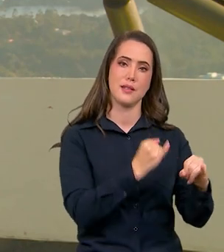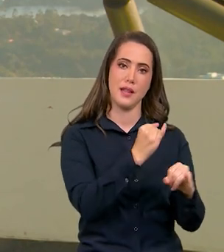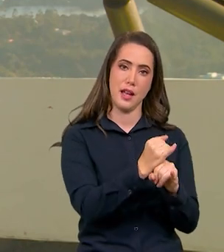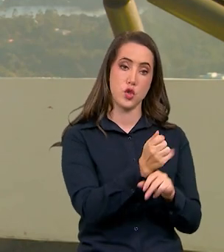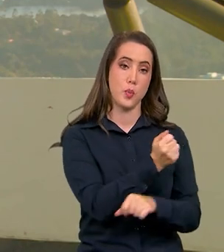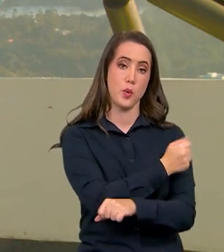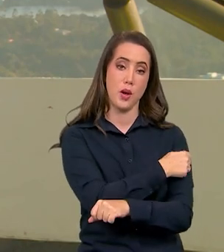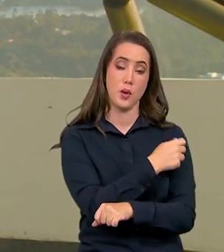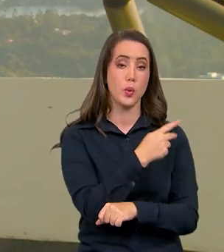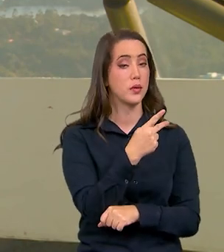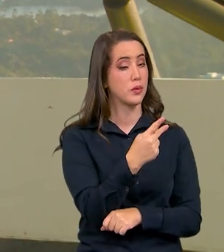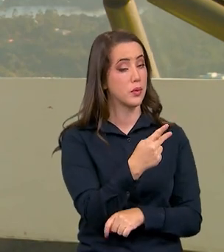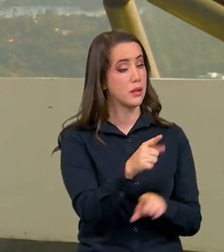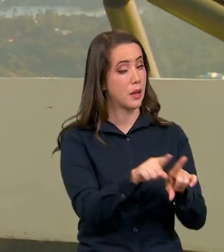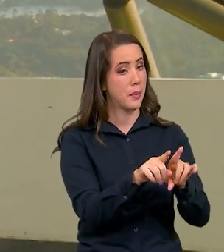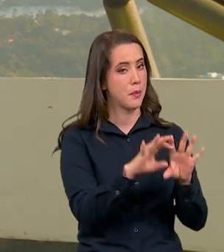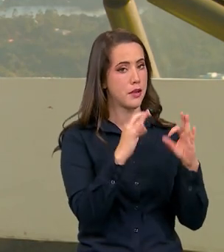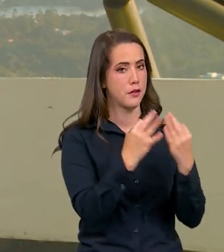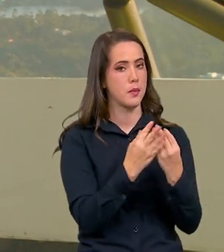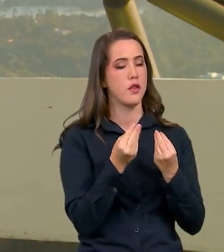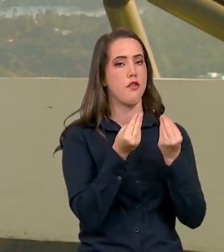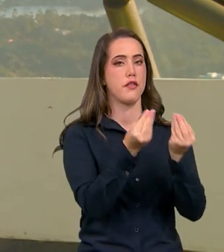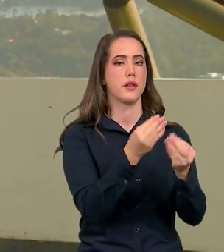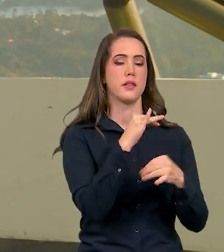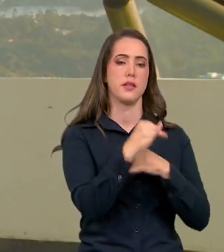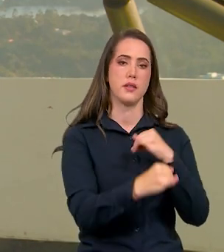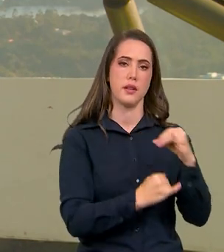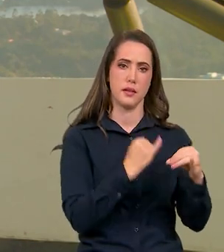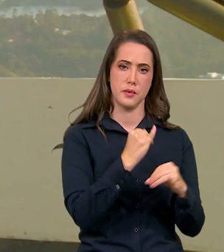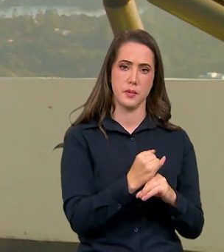para o aluno e para a família garantindo um pacote de dados